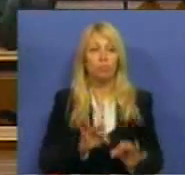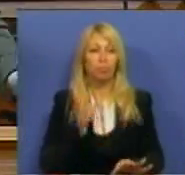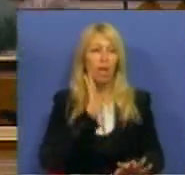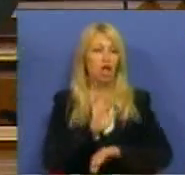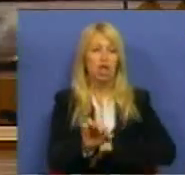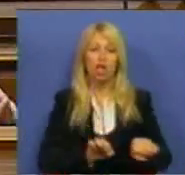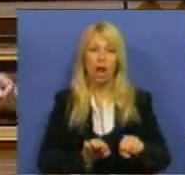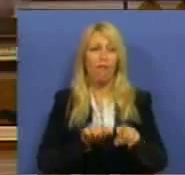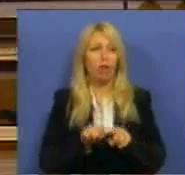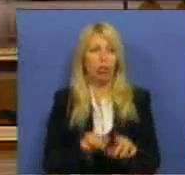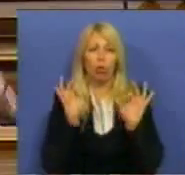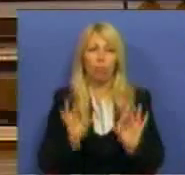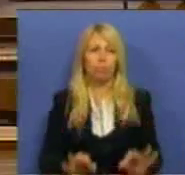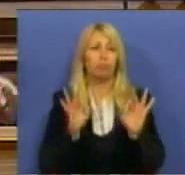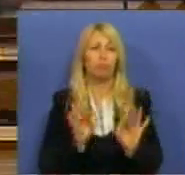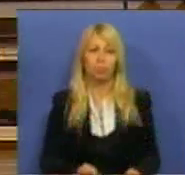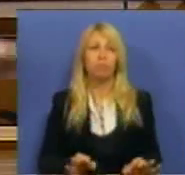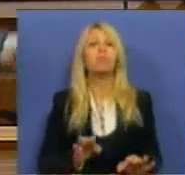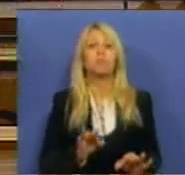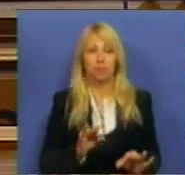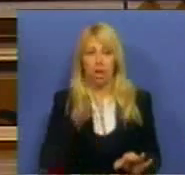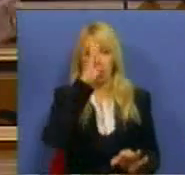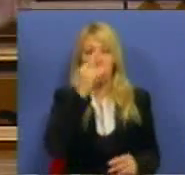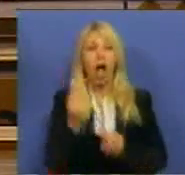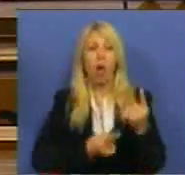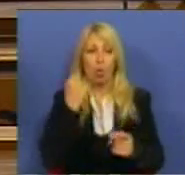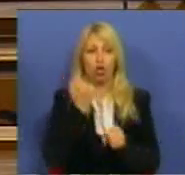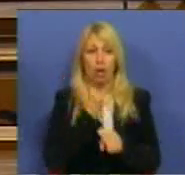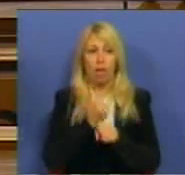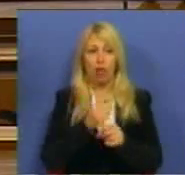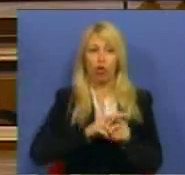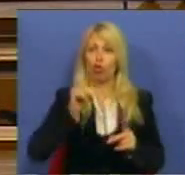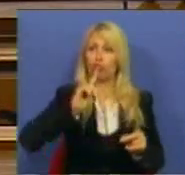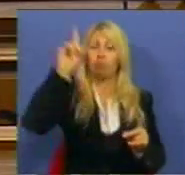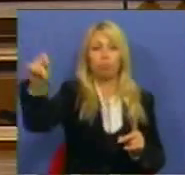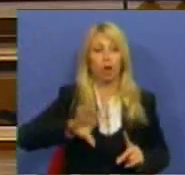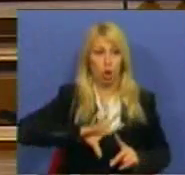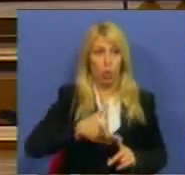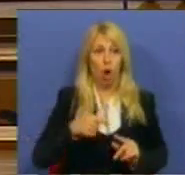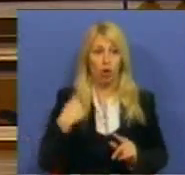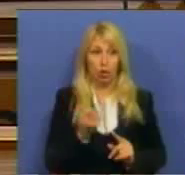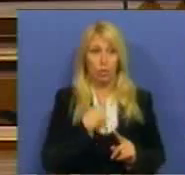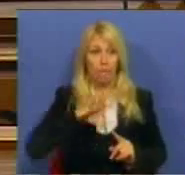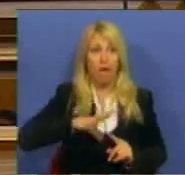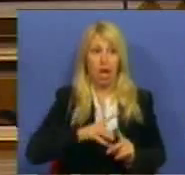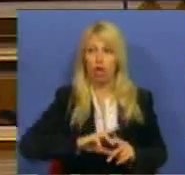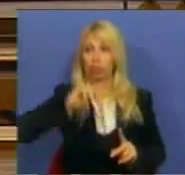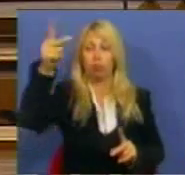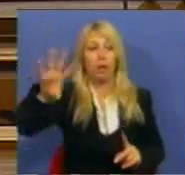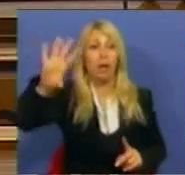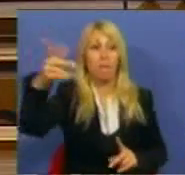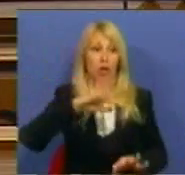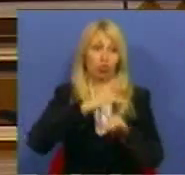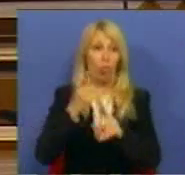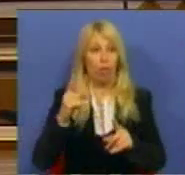em que nós sabemos que alguns trabalhadores saem do nosso país e quando vão trabalhar para países, e países